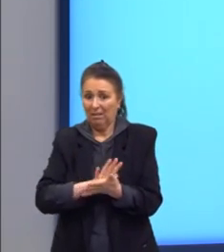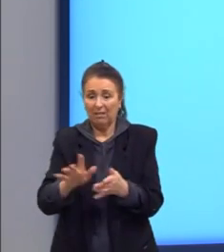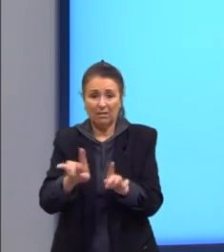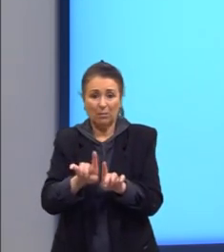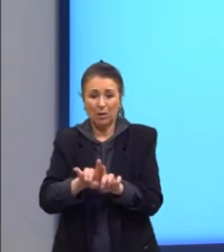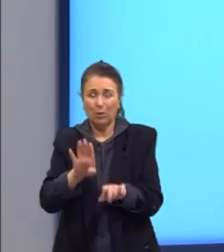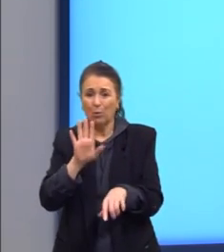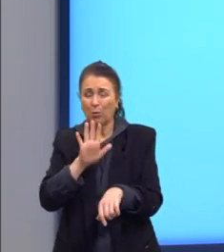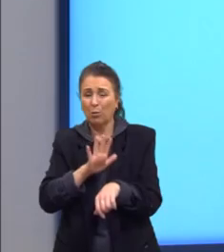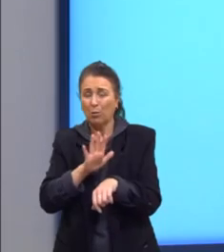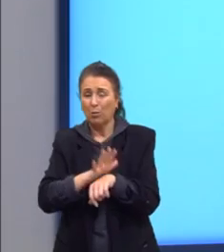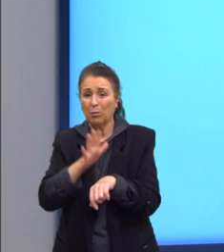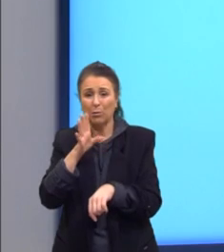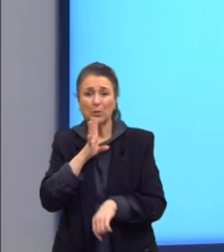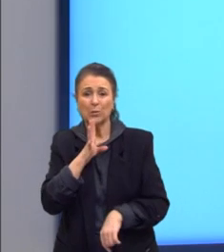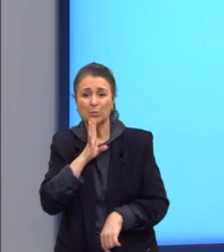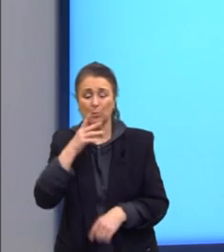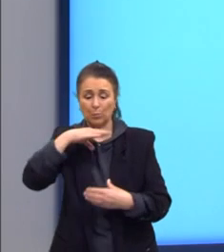dia a dia.